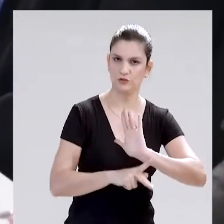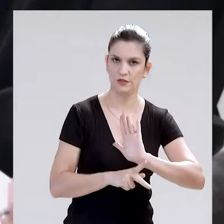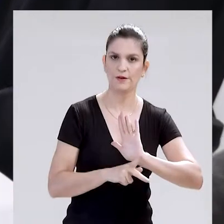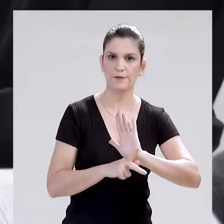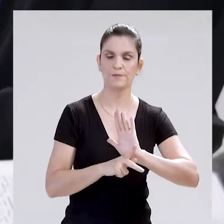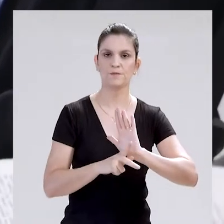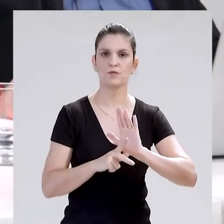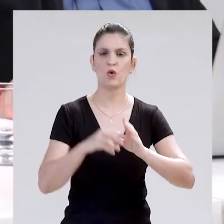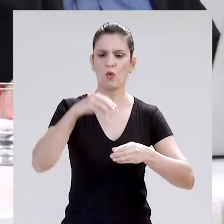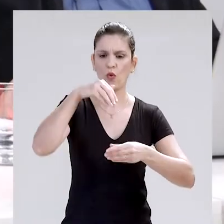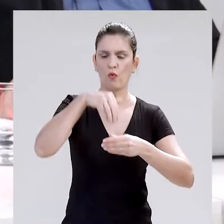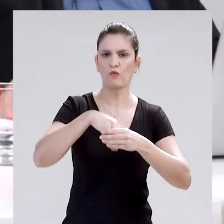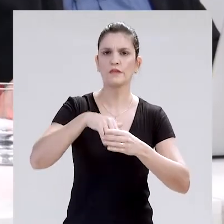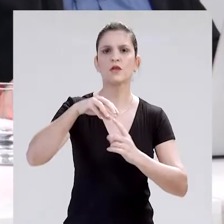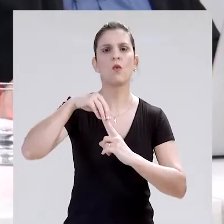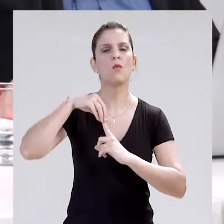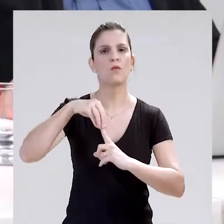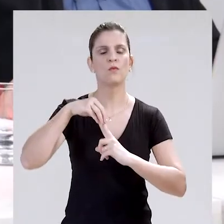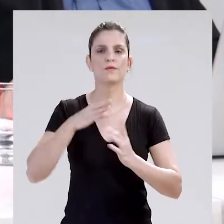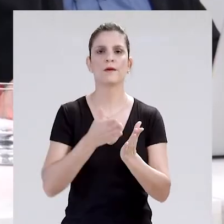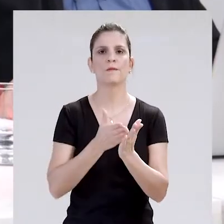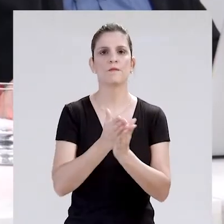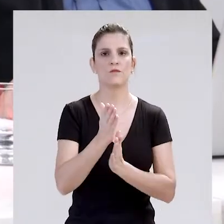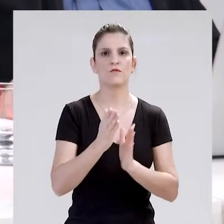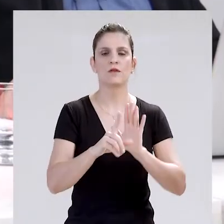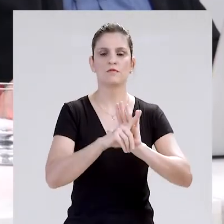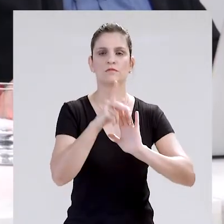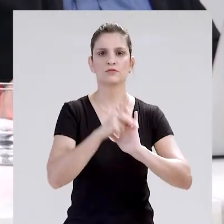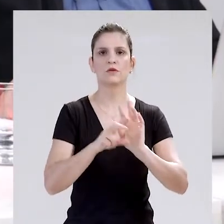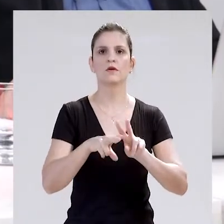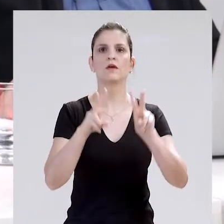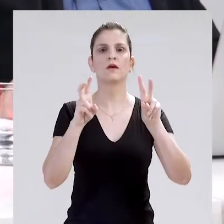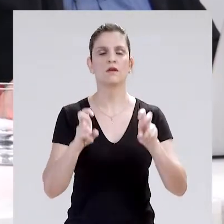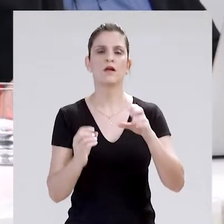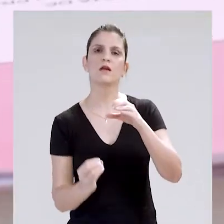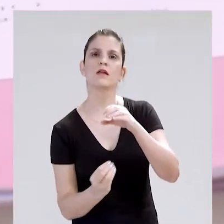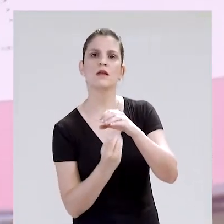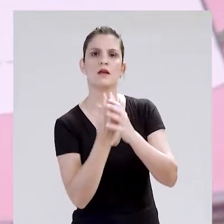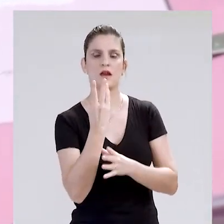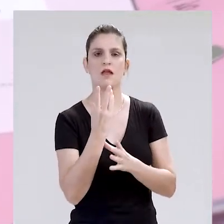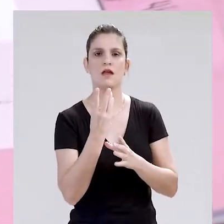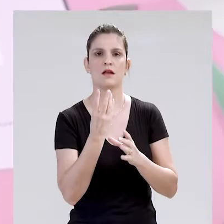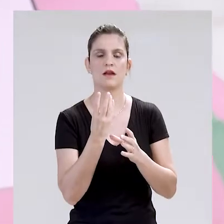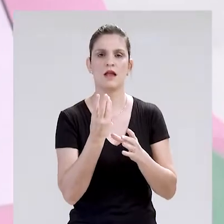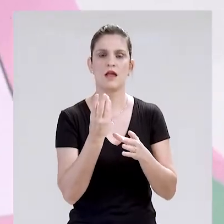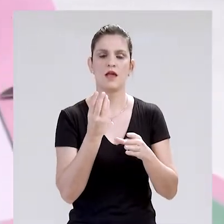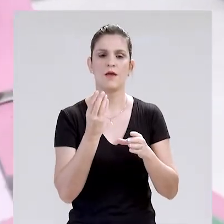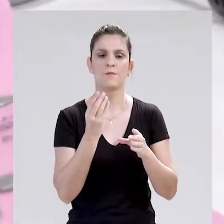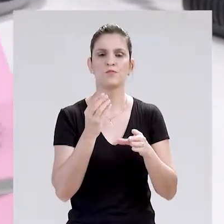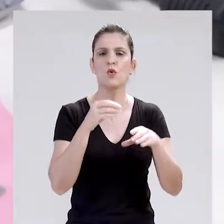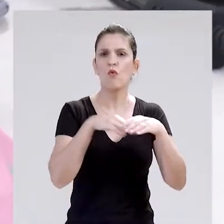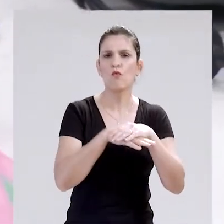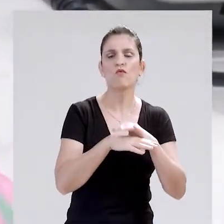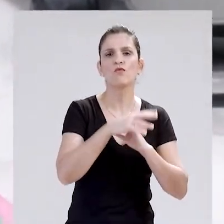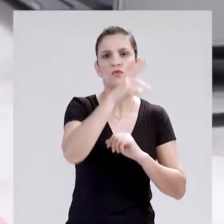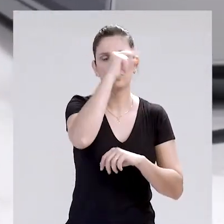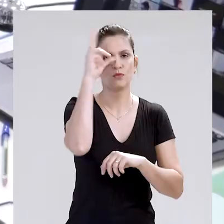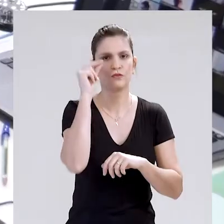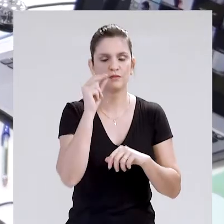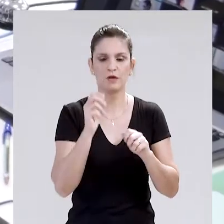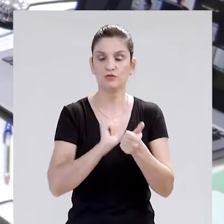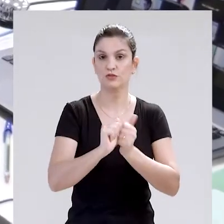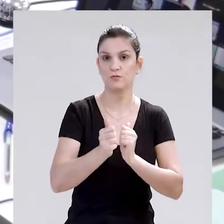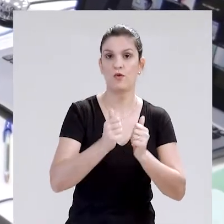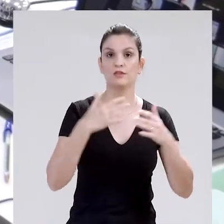projetos de lei. Em única votação, foi aprovado o projeto de lei do Executivo, que cria o Fundo Municipal de Esporte e Lazer,